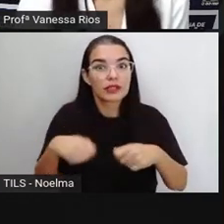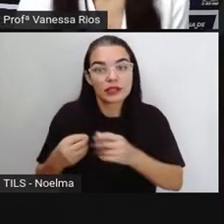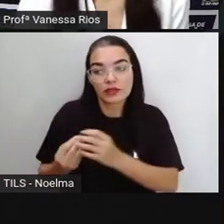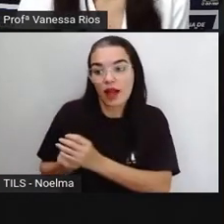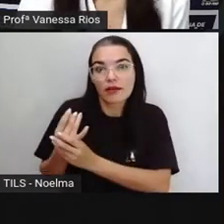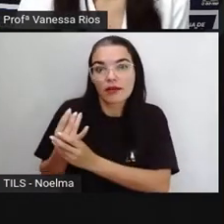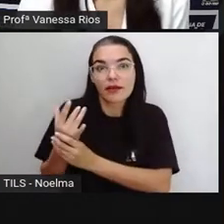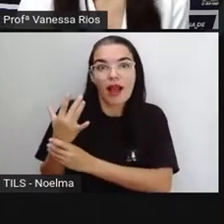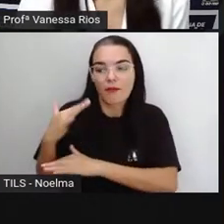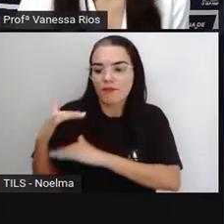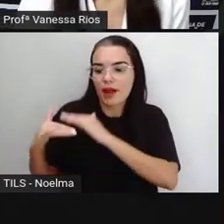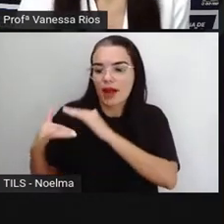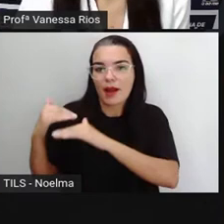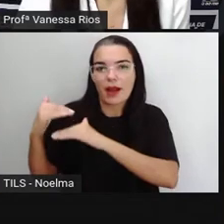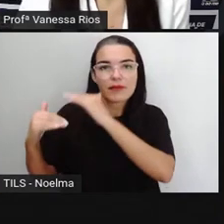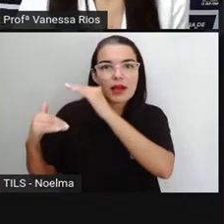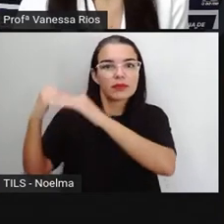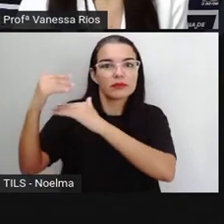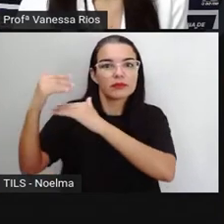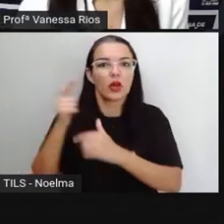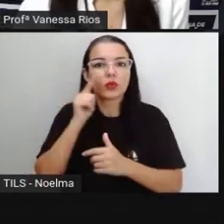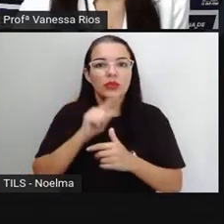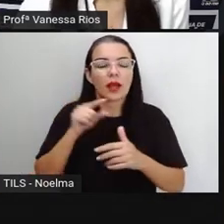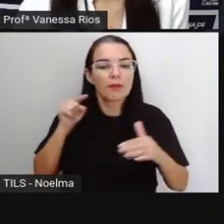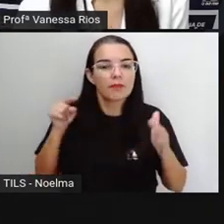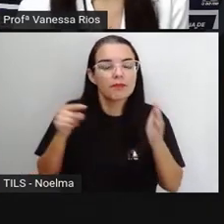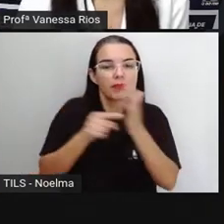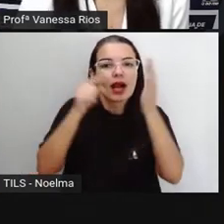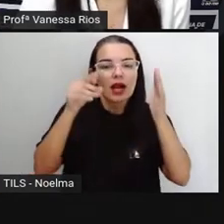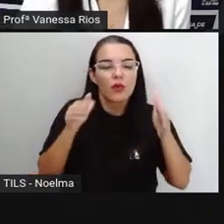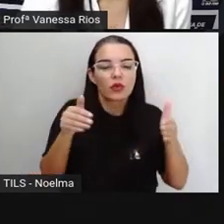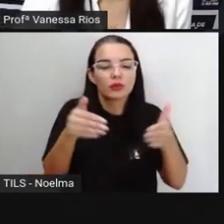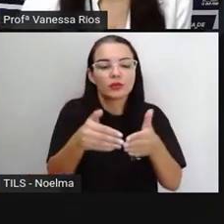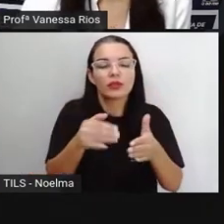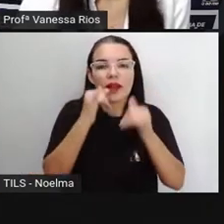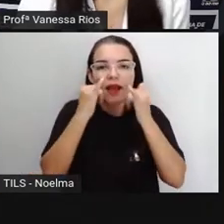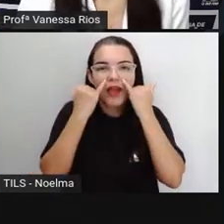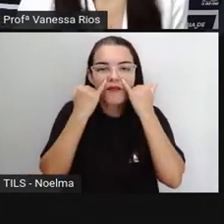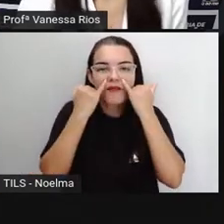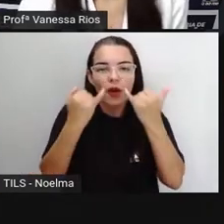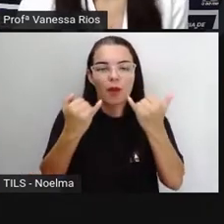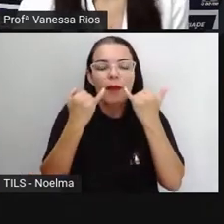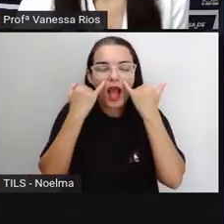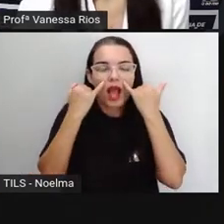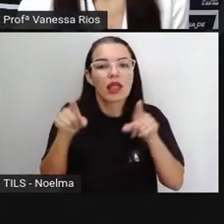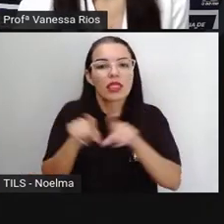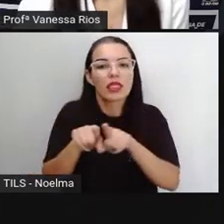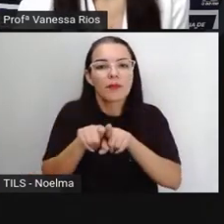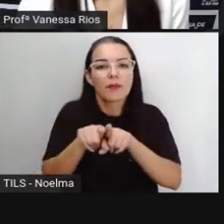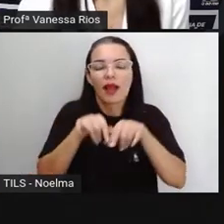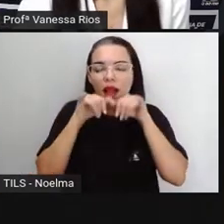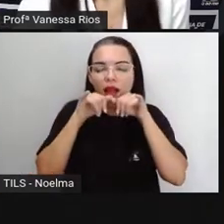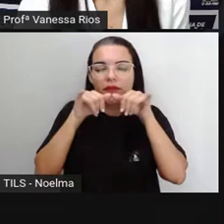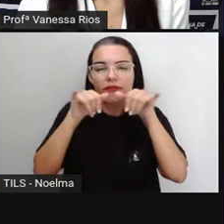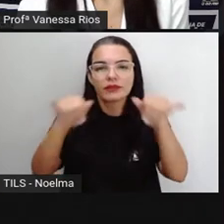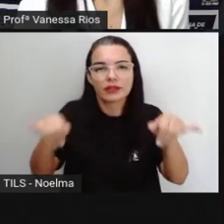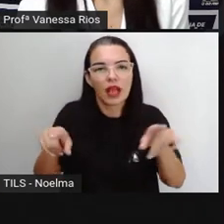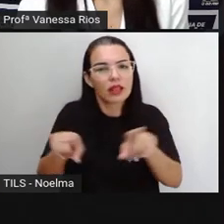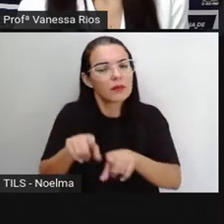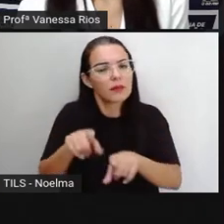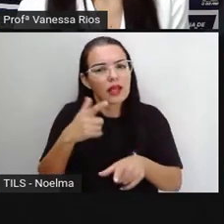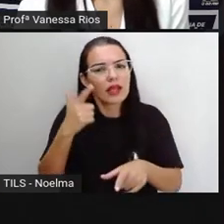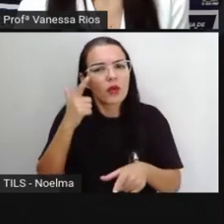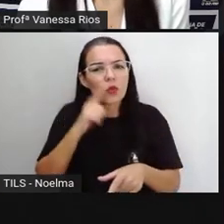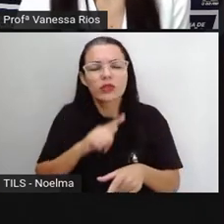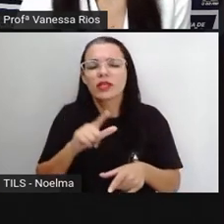consiga ser aí, consiga atingir os objetivos de informar, de também conseguir fazer